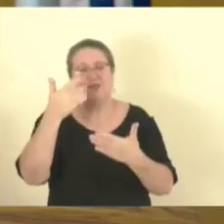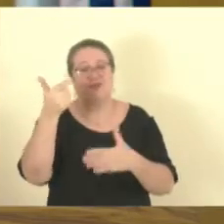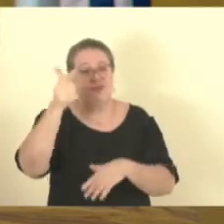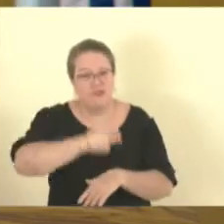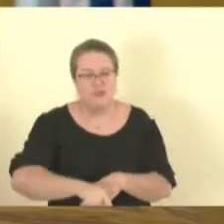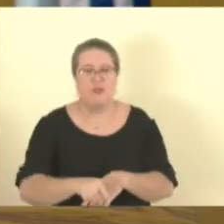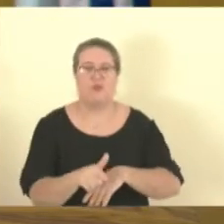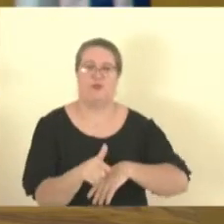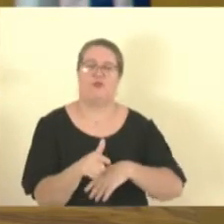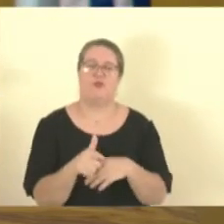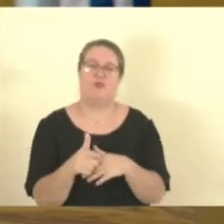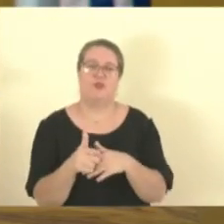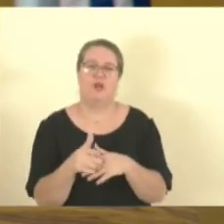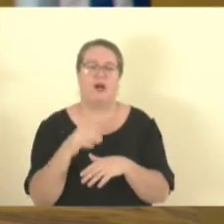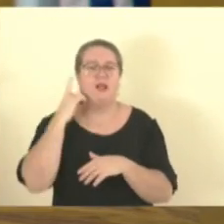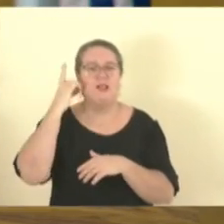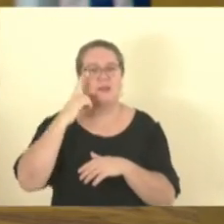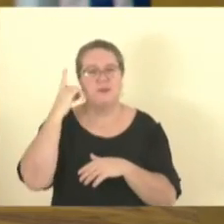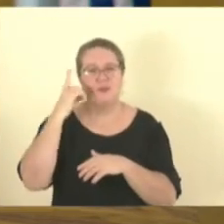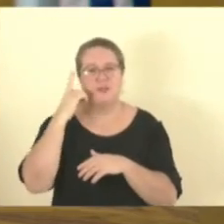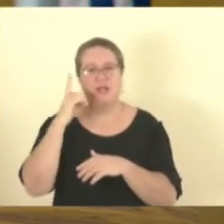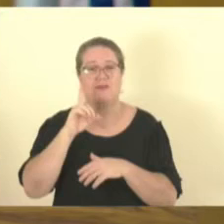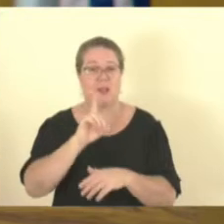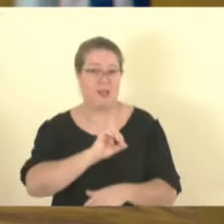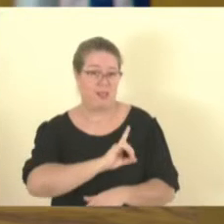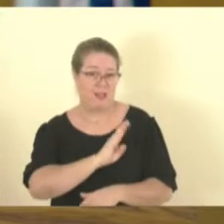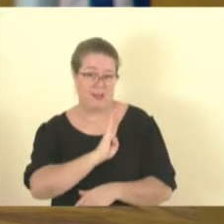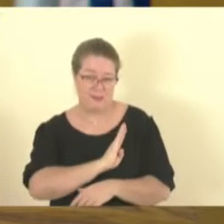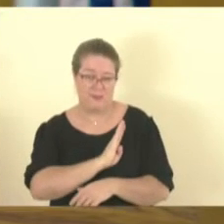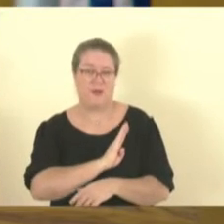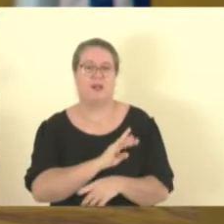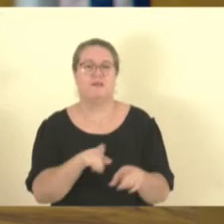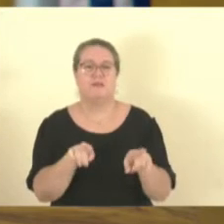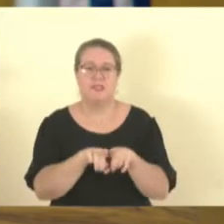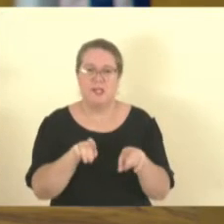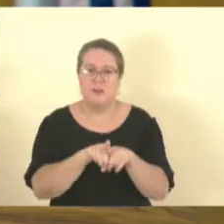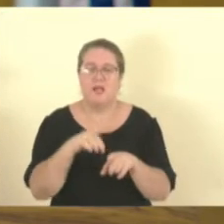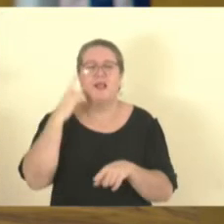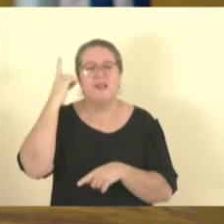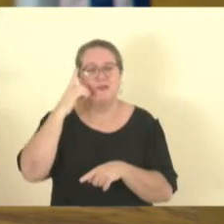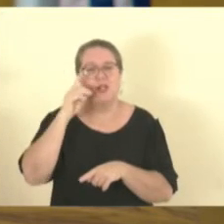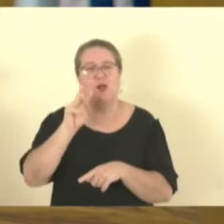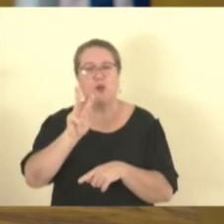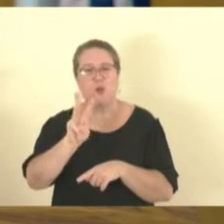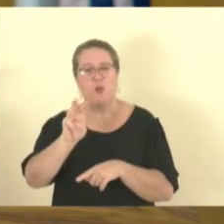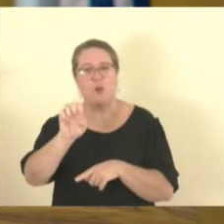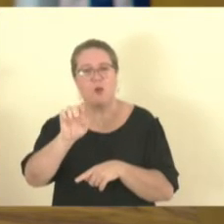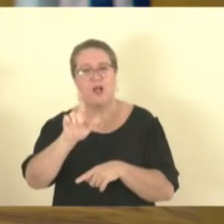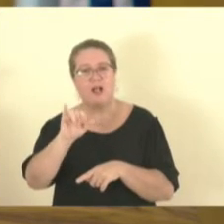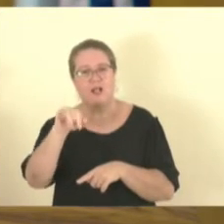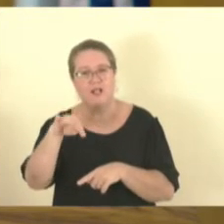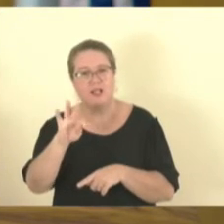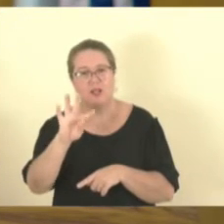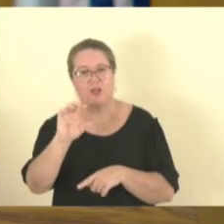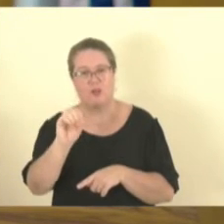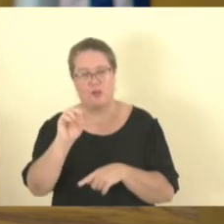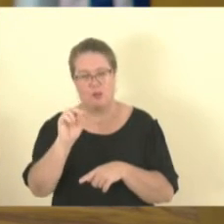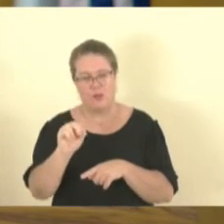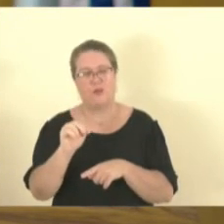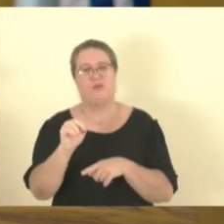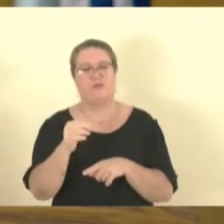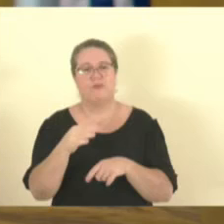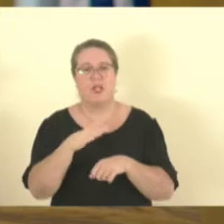nosso querido deputado Danilo, também, ao deputado Wellington, que tem nos acolhido com tanto carinho aqui